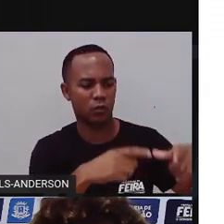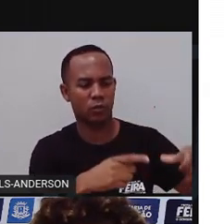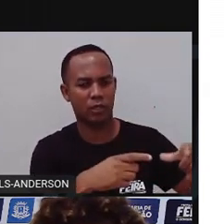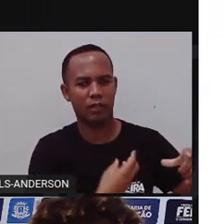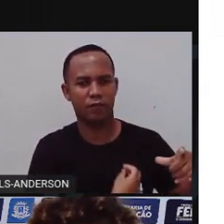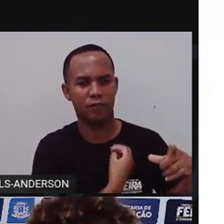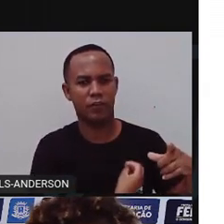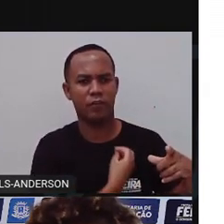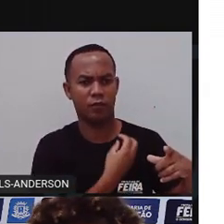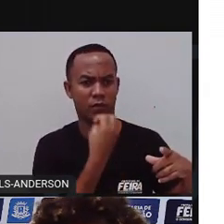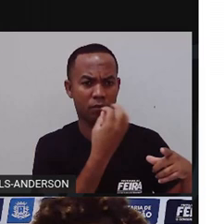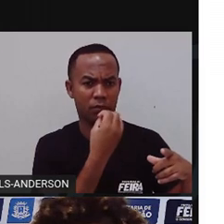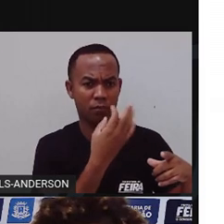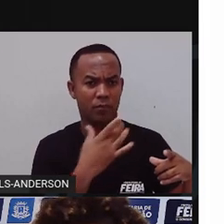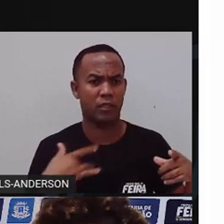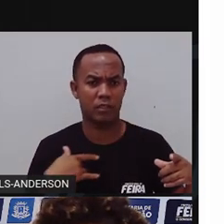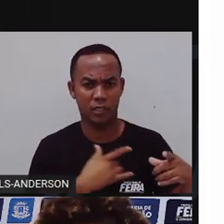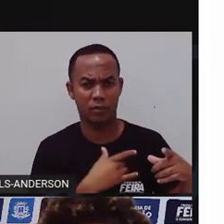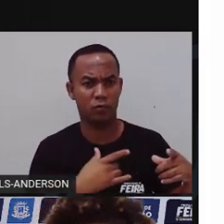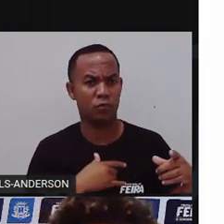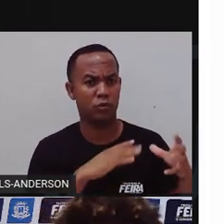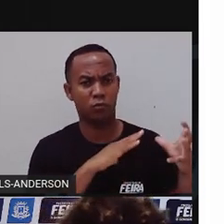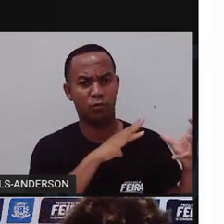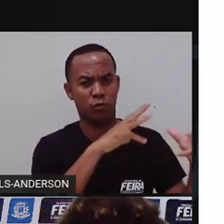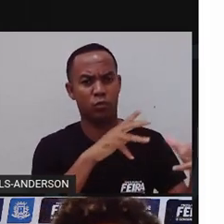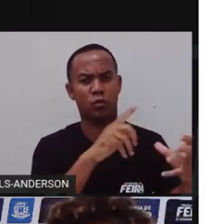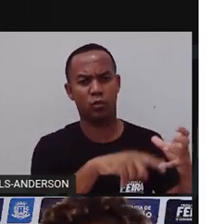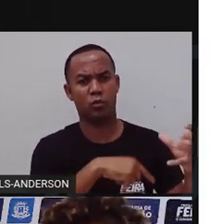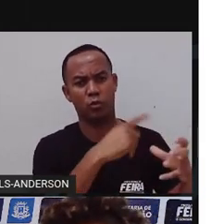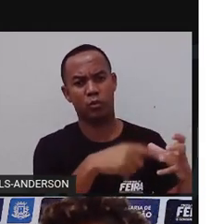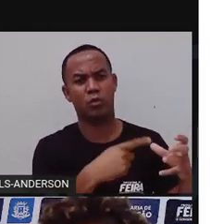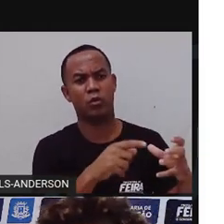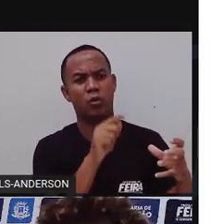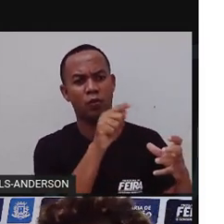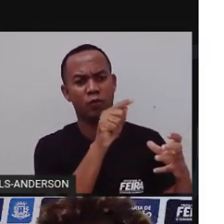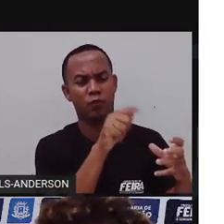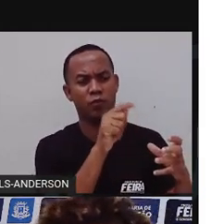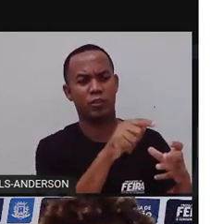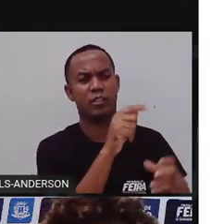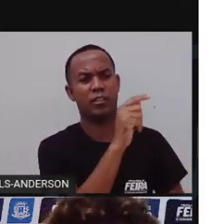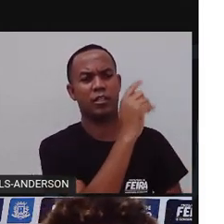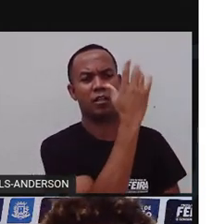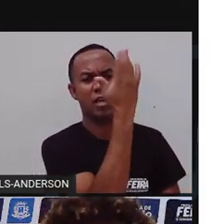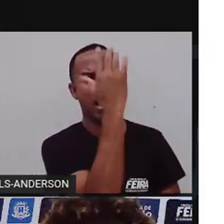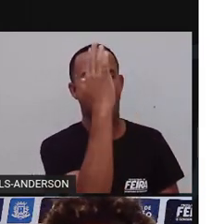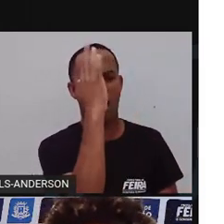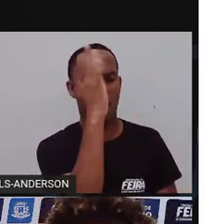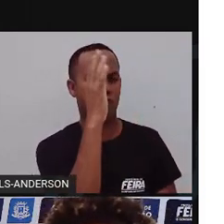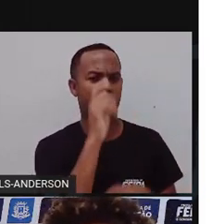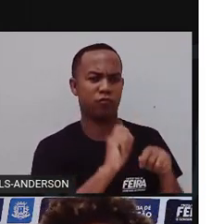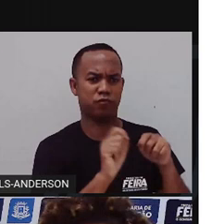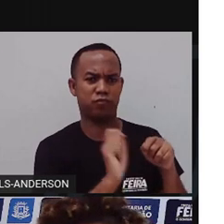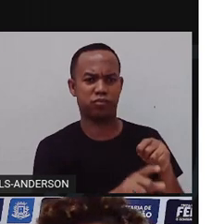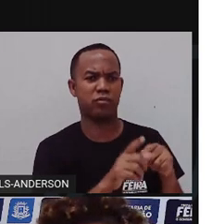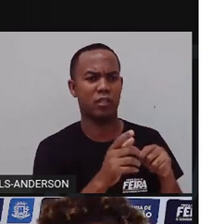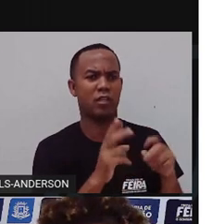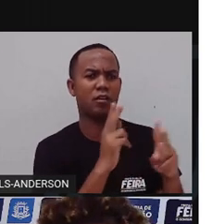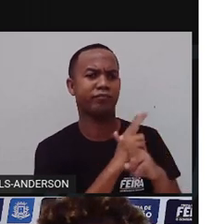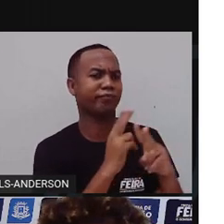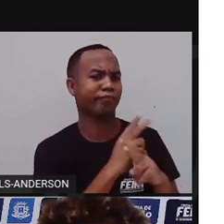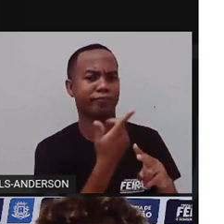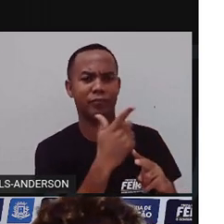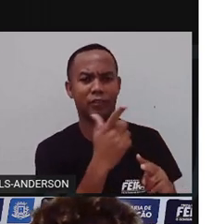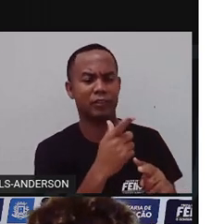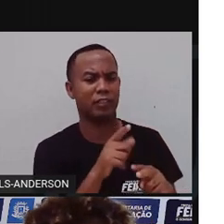para você e para todo mundo do planeta. Se queimar as árvores, você vai ficar sem ar. Não maltrate os